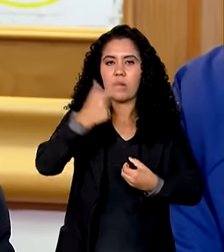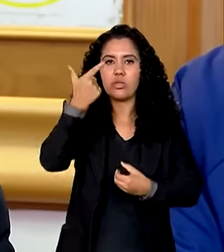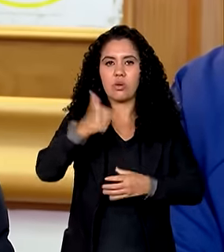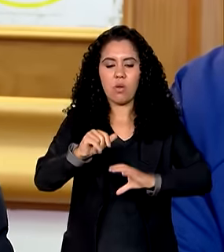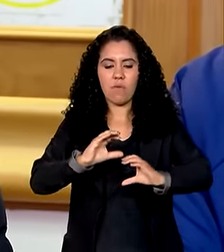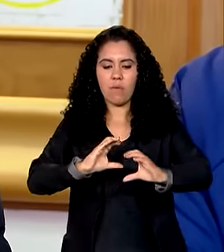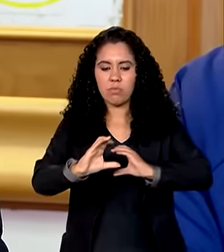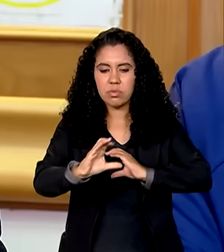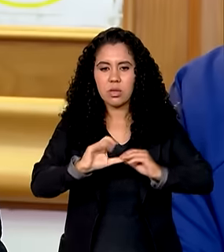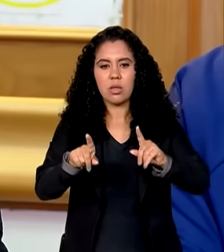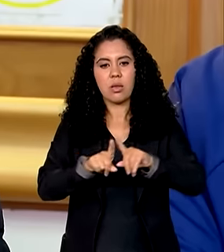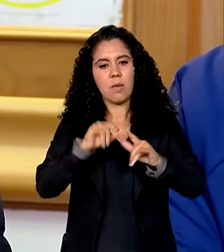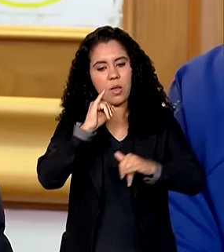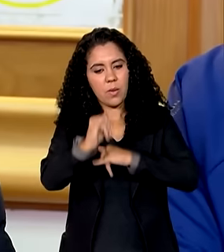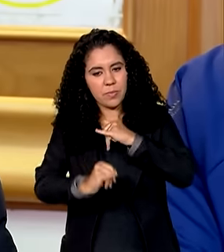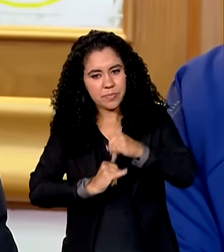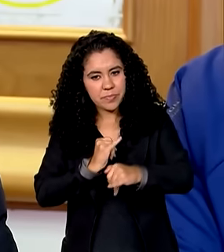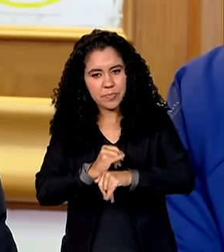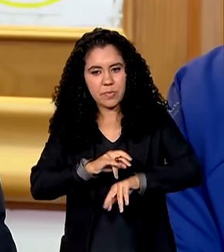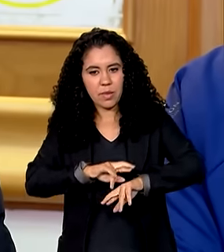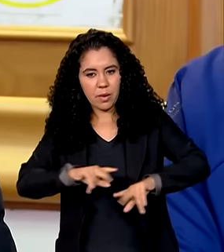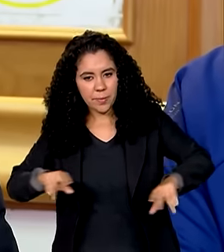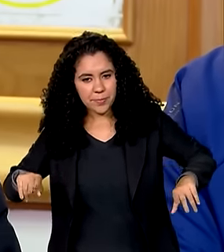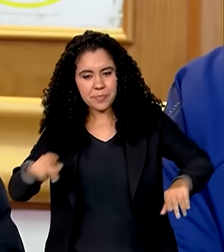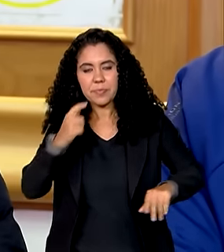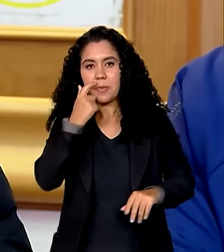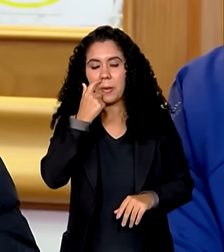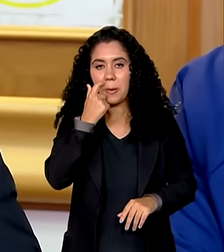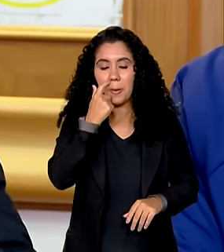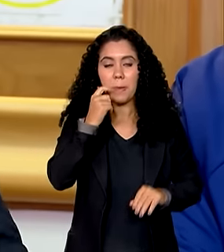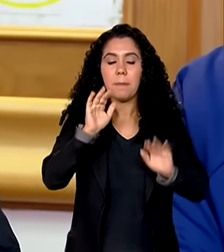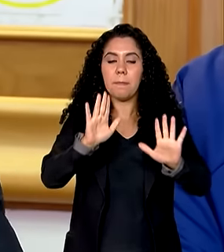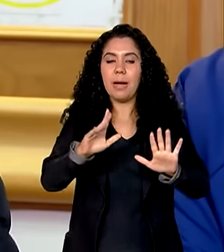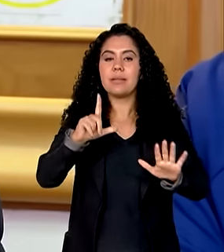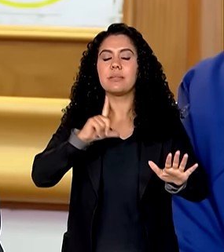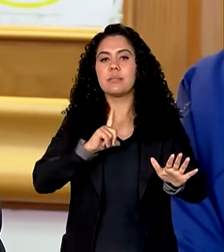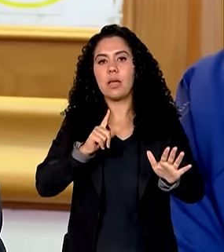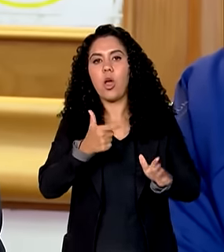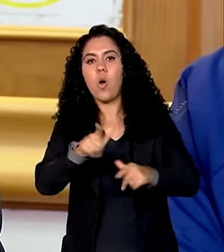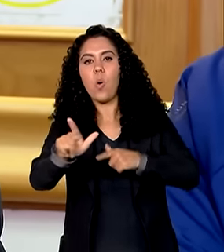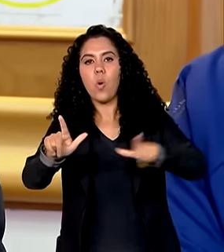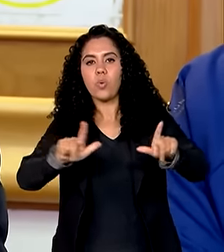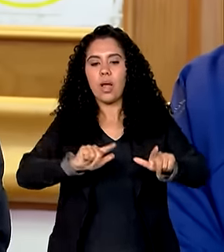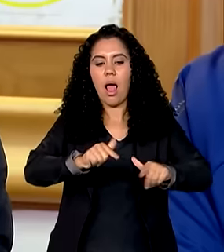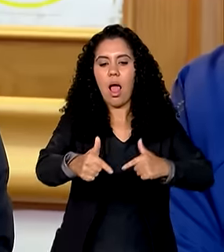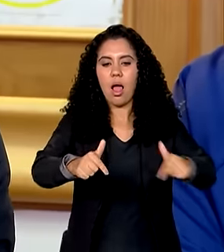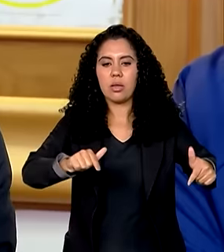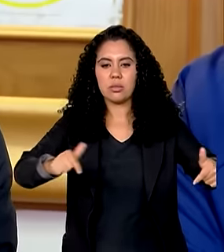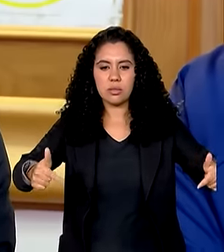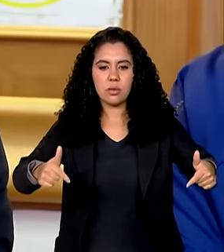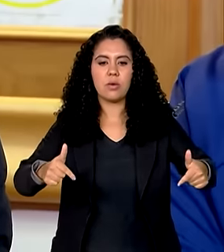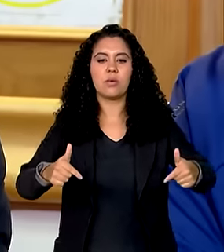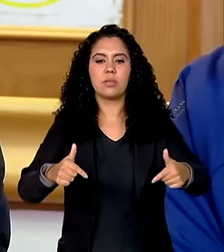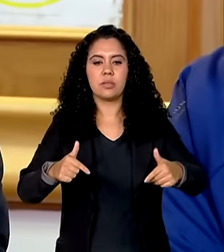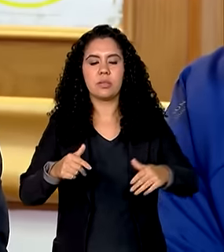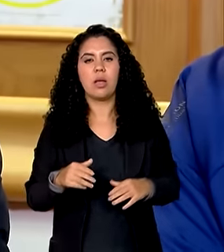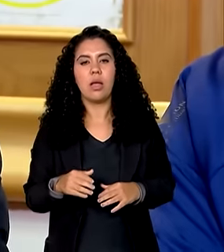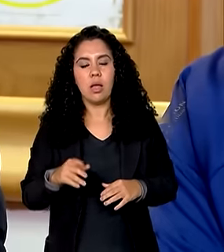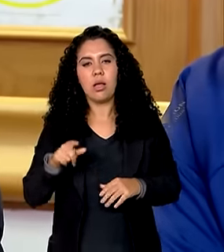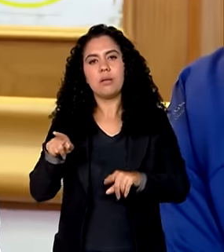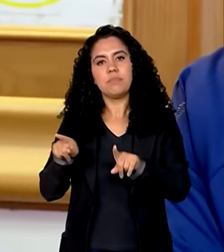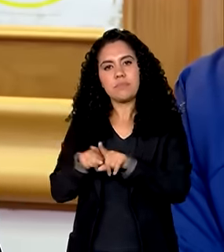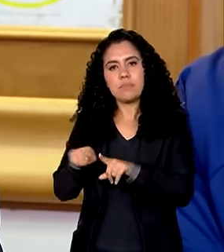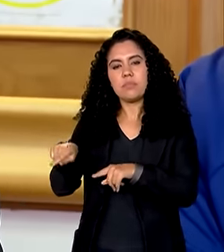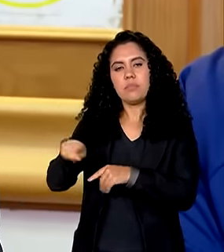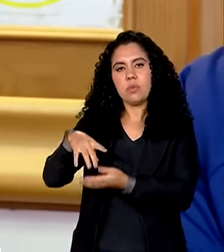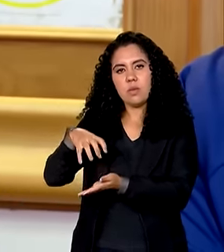conectividade e de comunicação mas temos ações paralelas acontecendo além das operadoras estarem